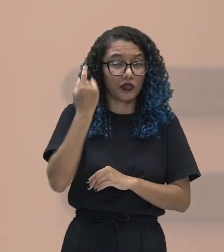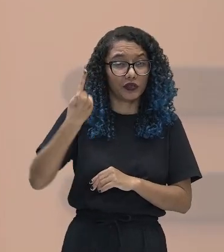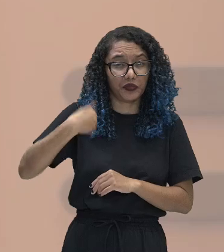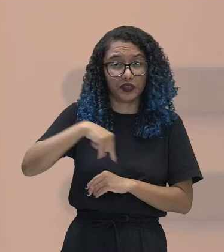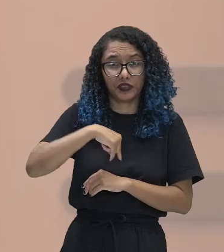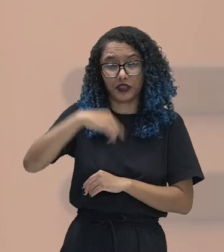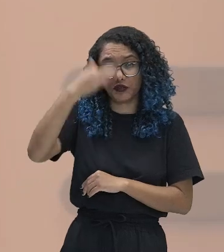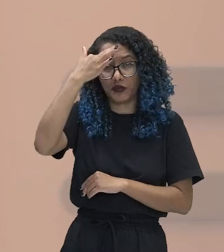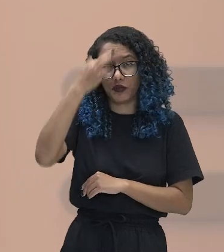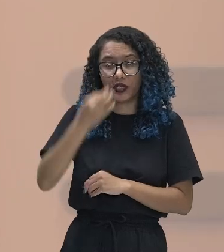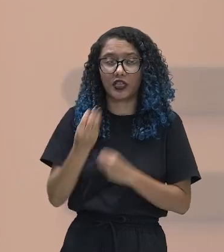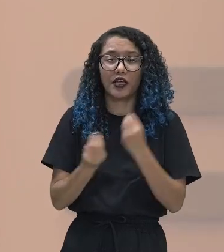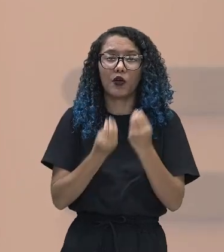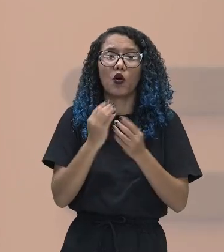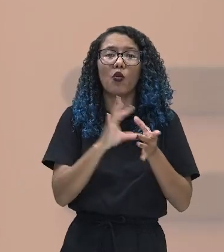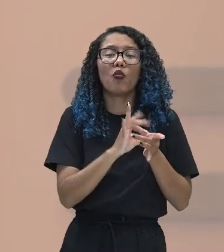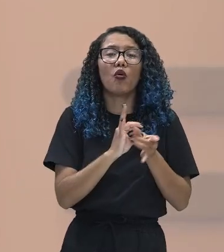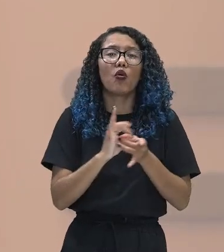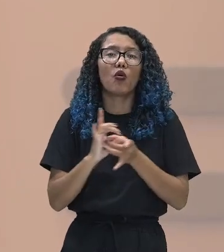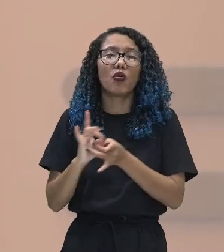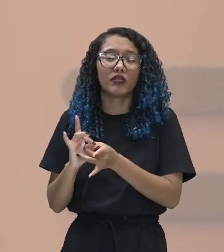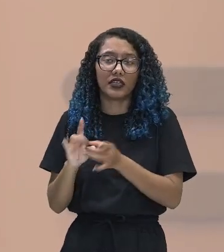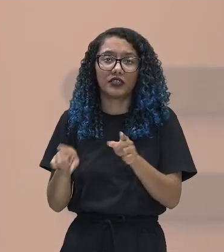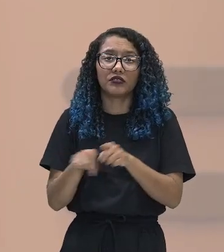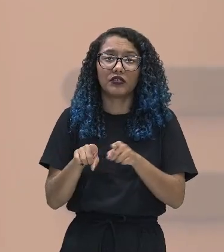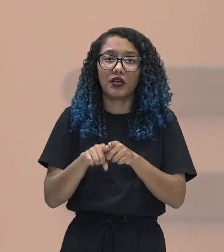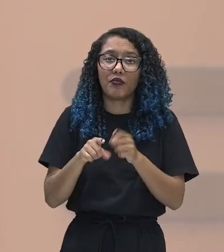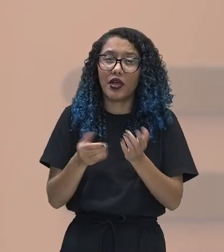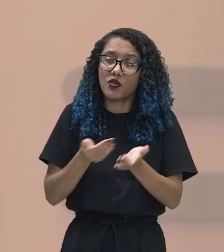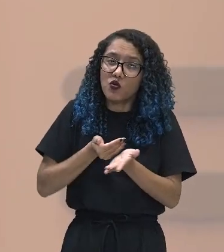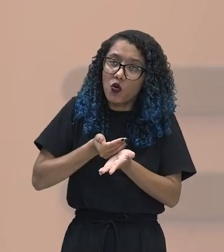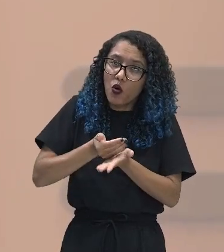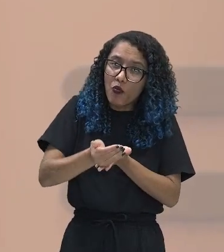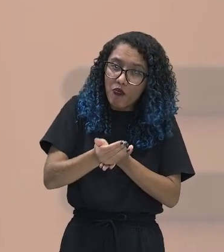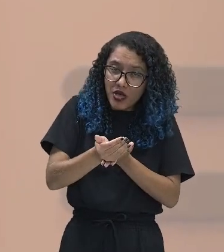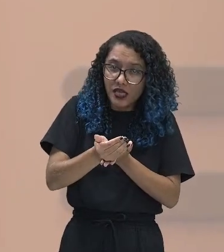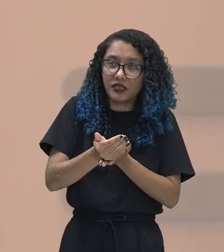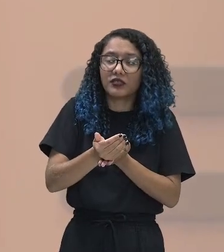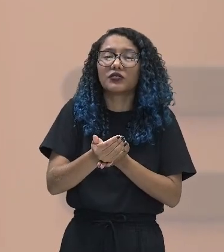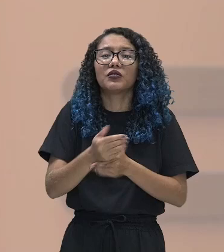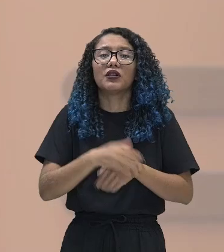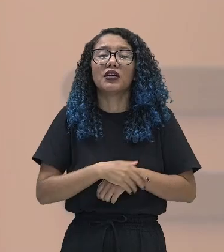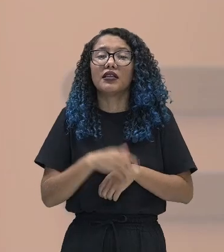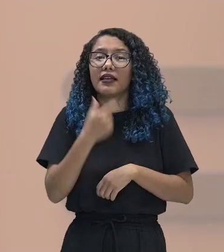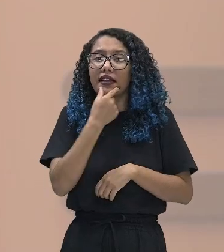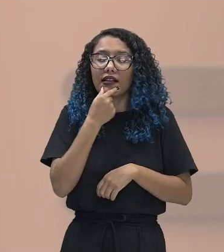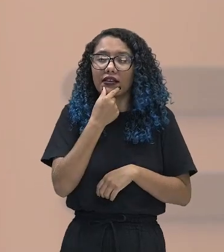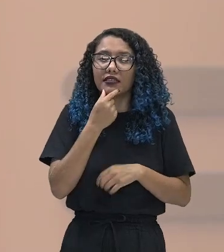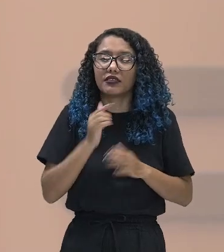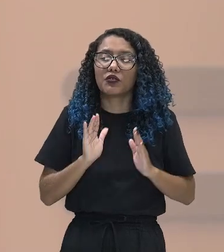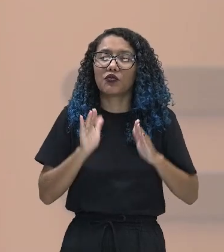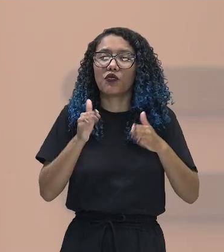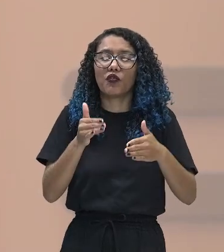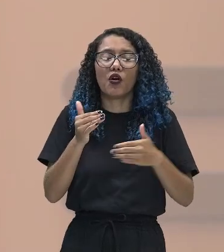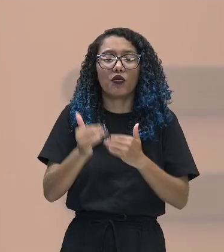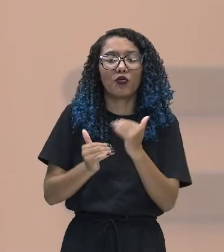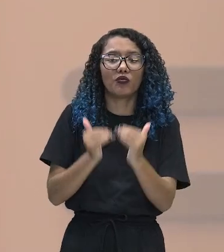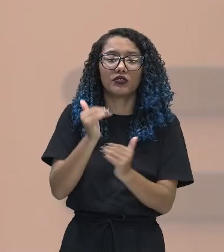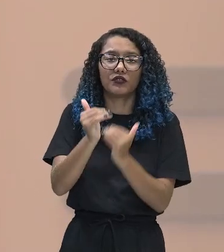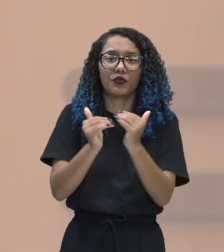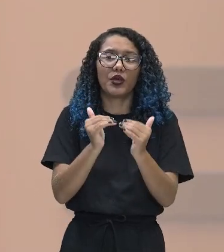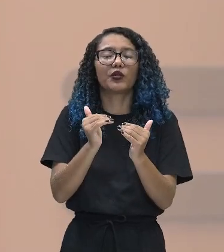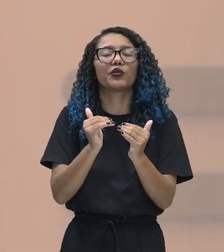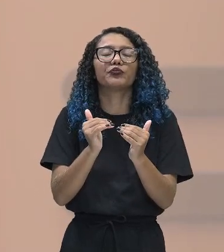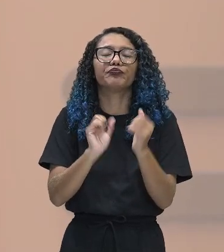pouquinho do panorama e do pioneirismo inglês no processo de industrialização. Portanto, gente, a gente vai